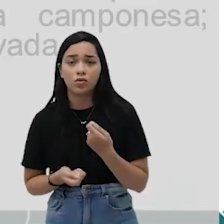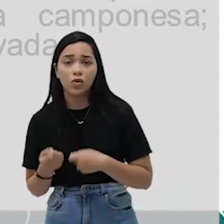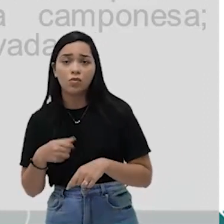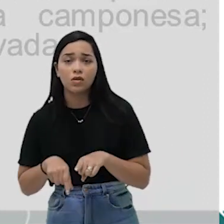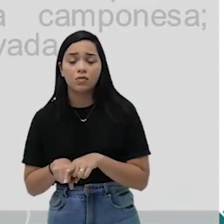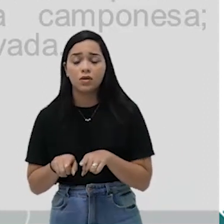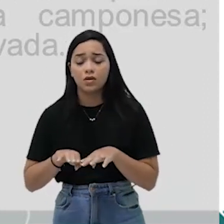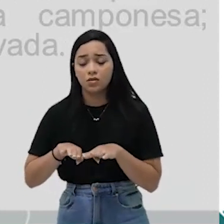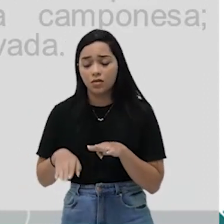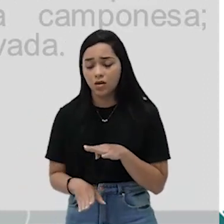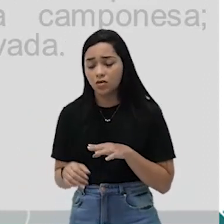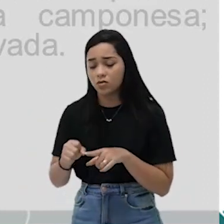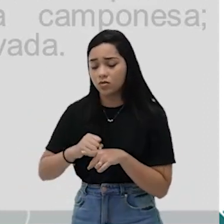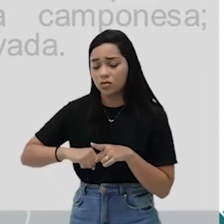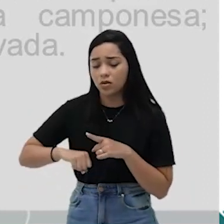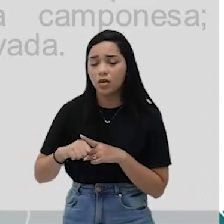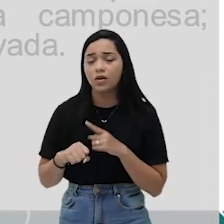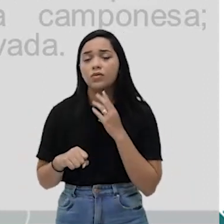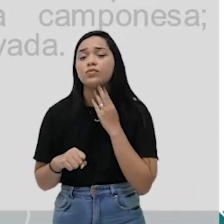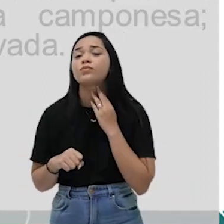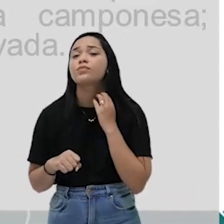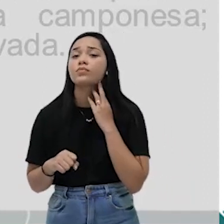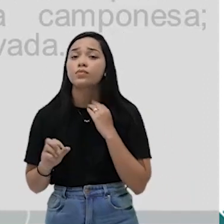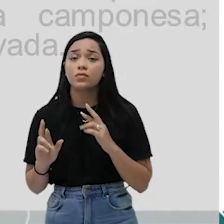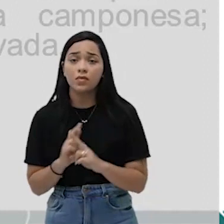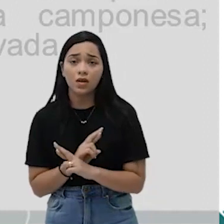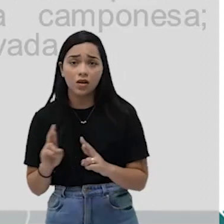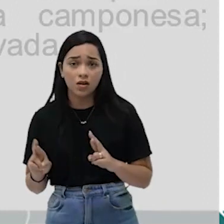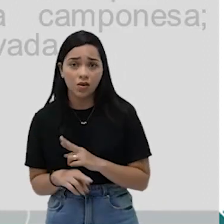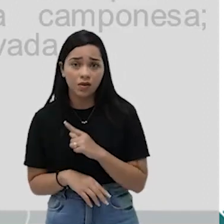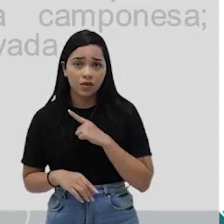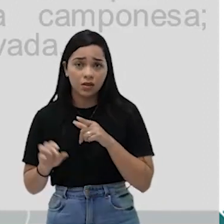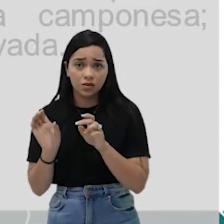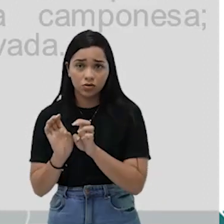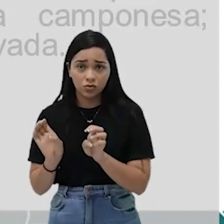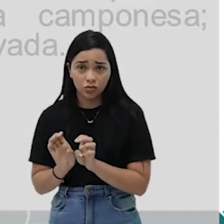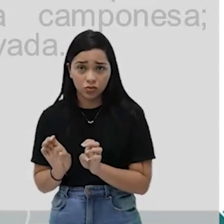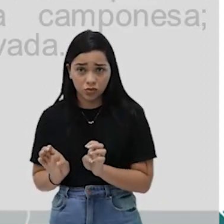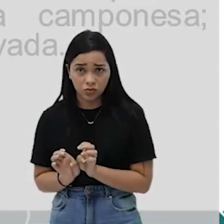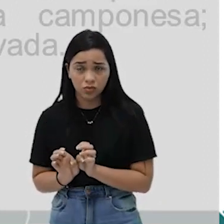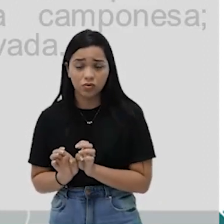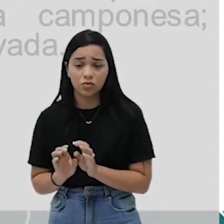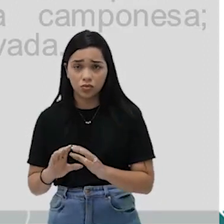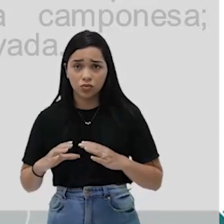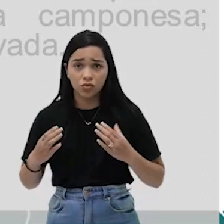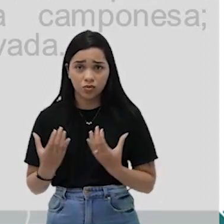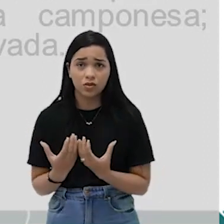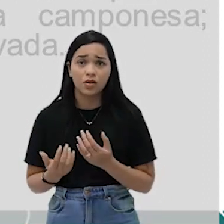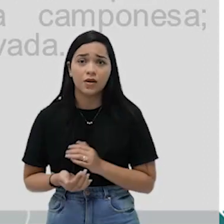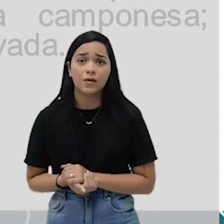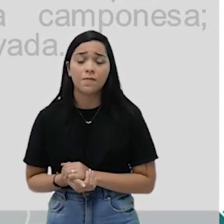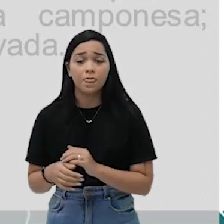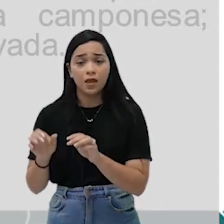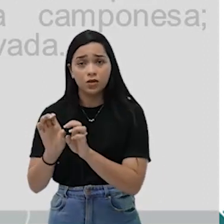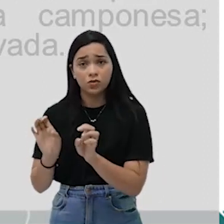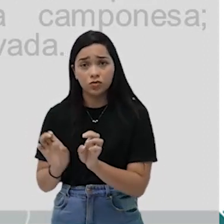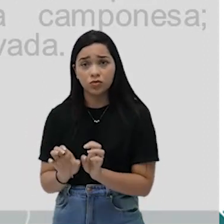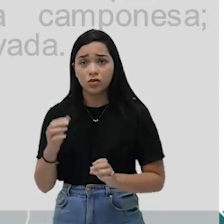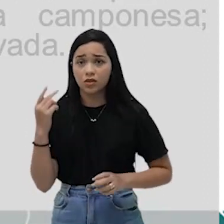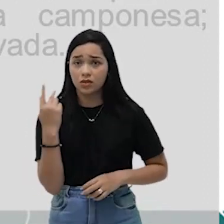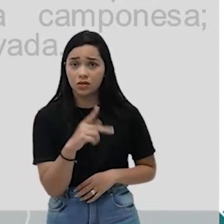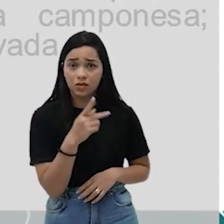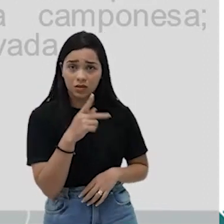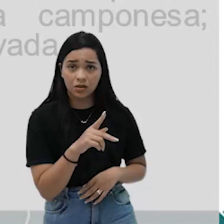da desigualdade social, em relação a essa estrutura primitiva comunitária. A estrutura primitiva